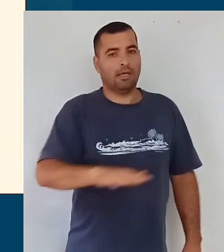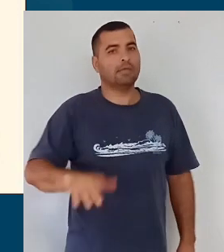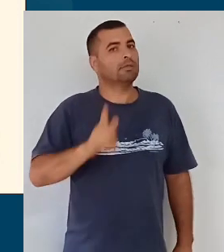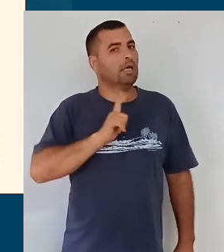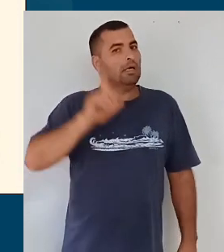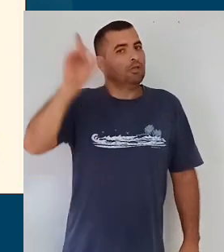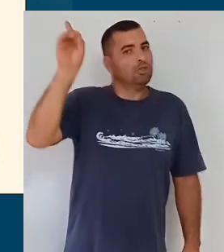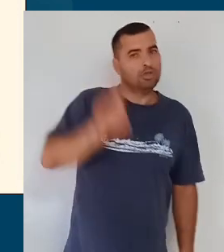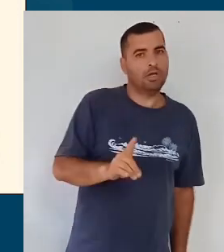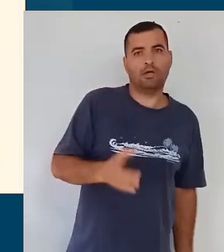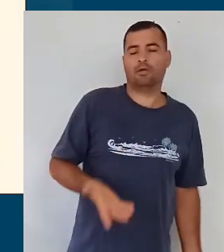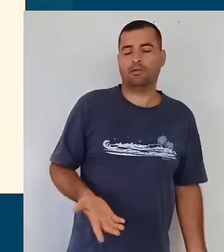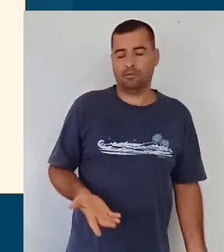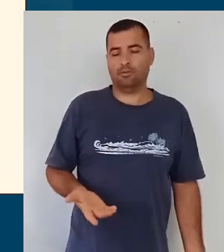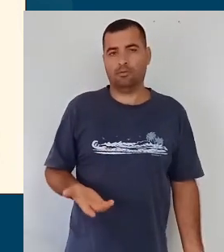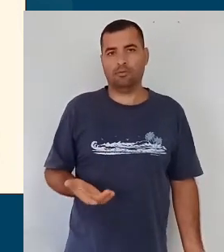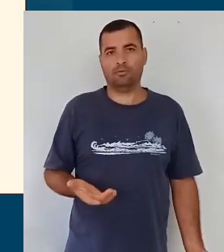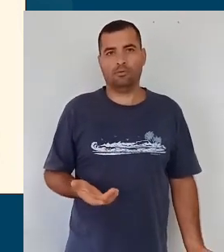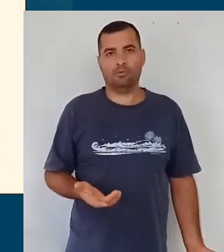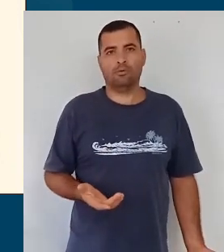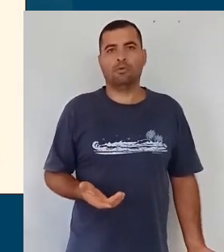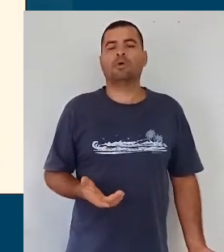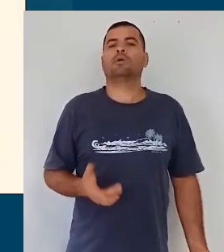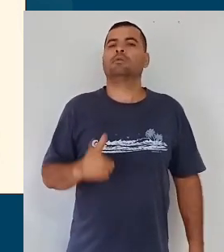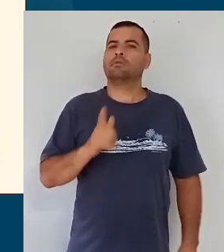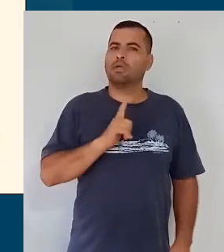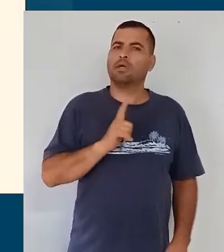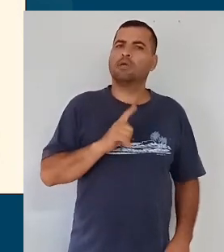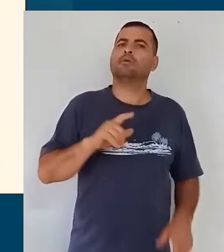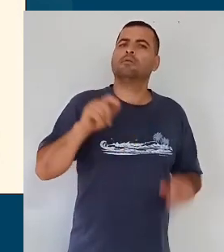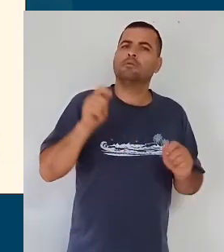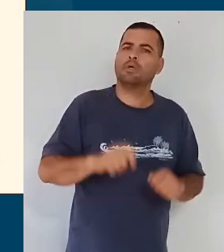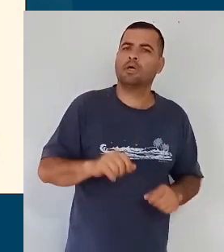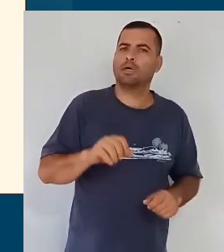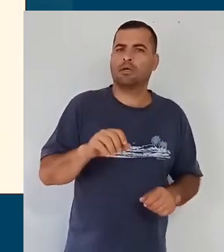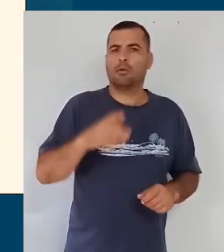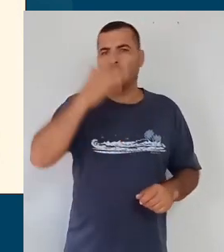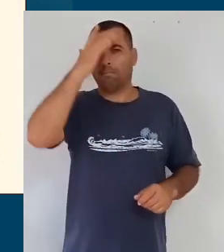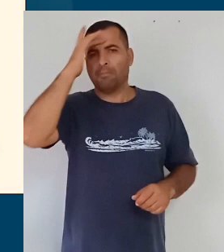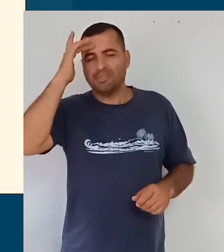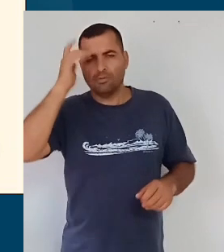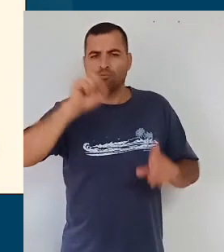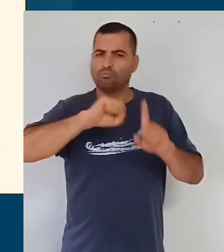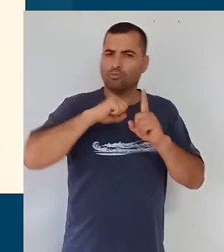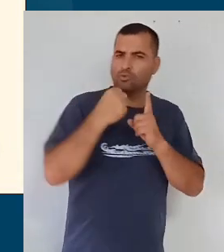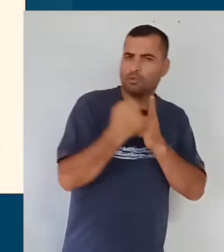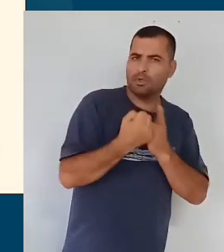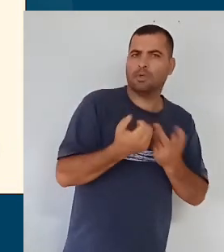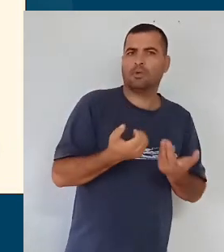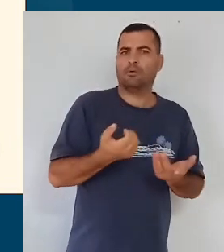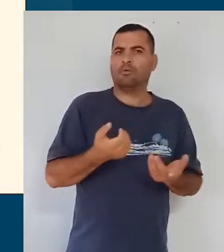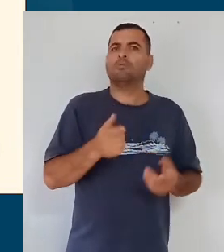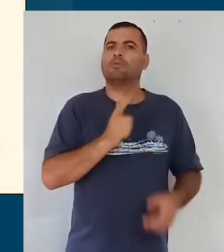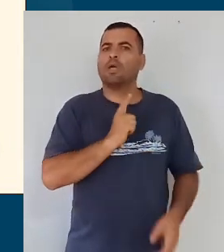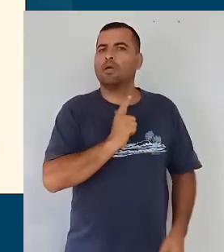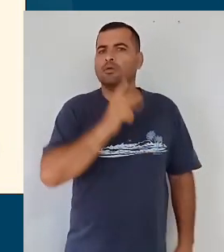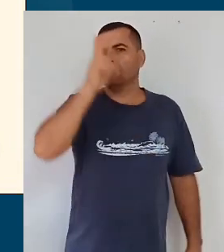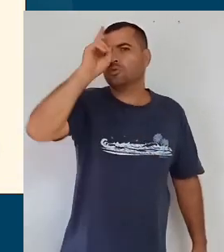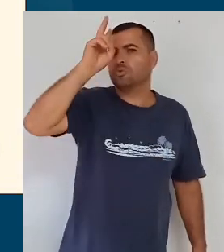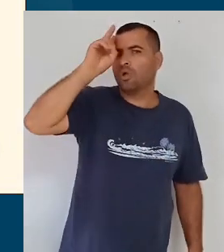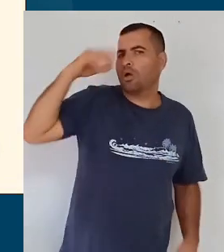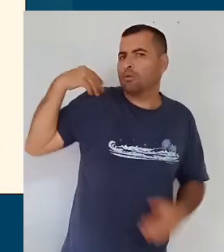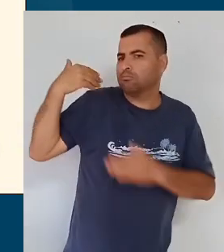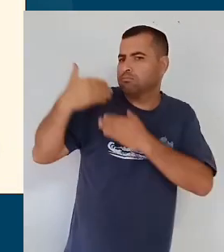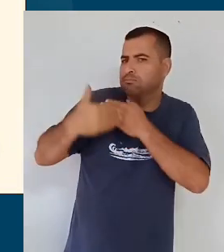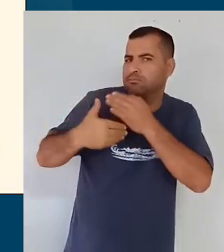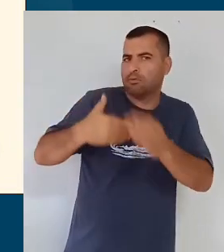direitos, a serem agentes sociais, considerados também portadores de uma história e